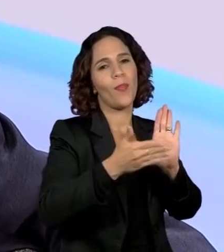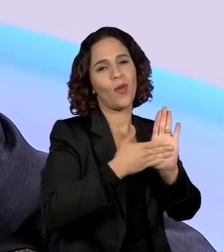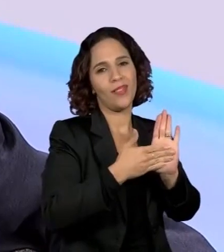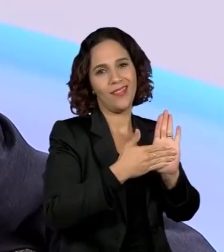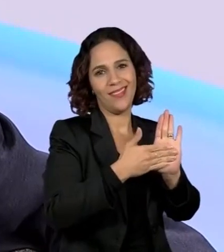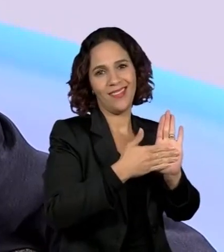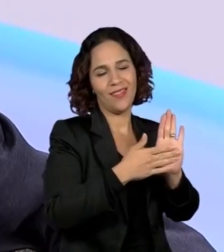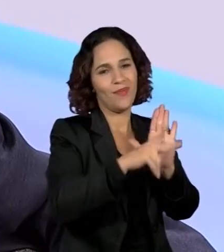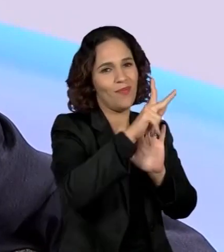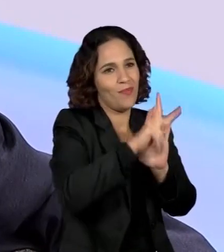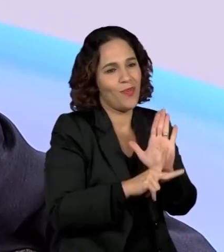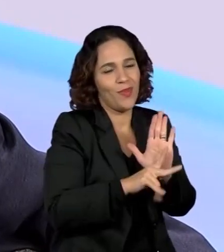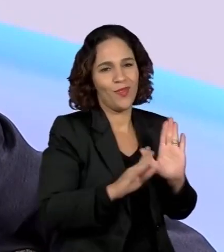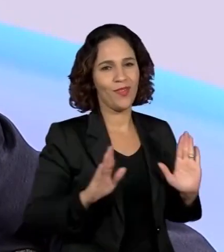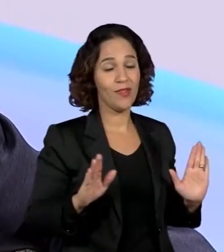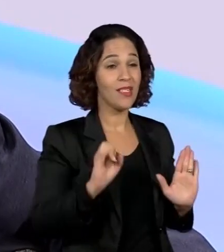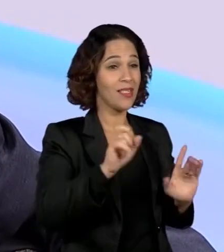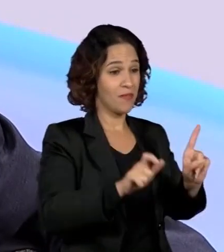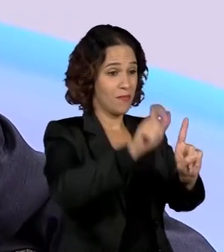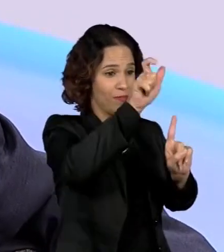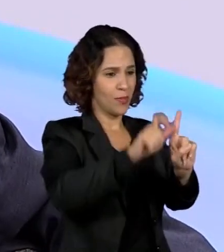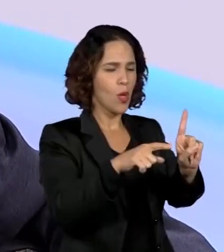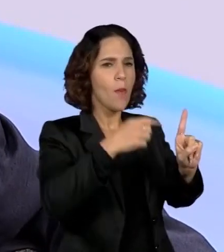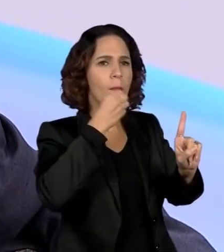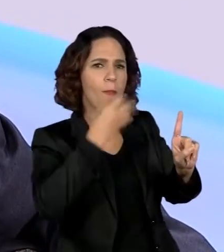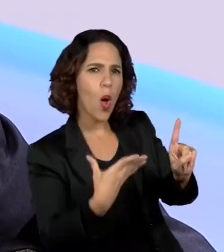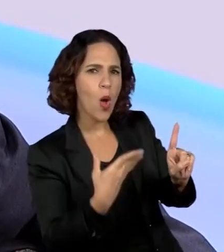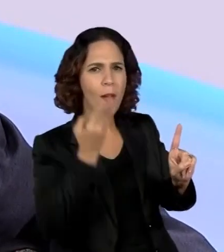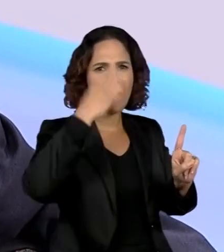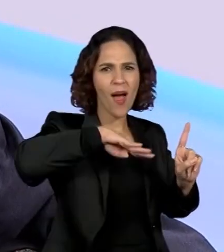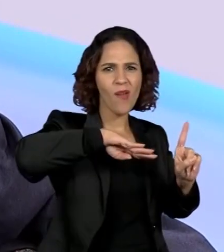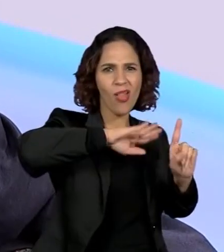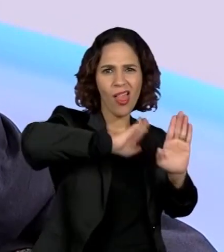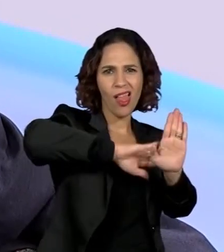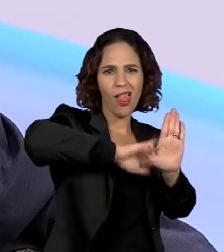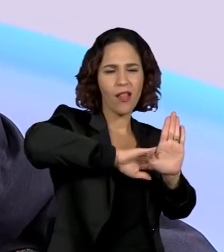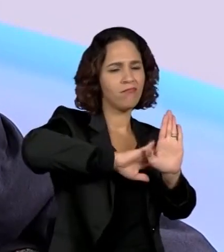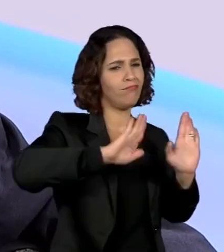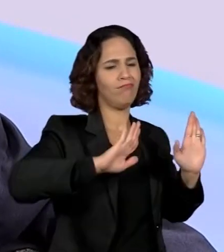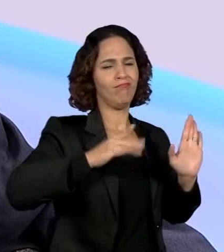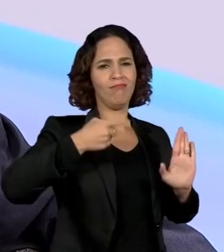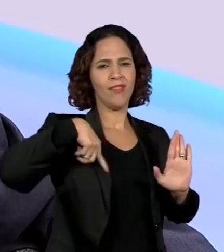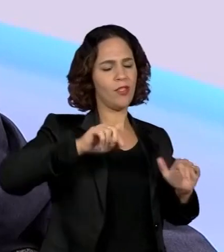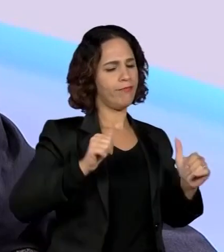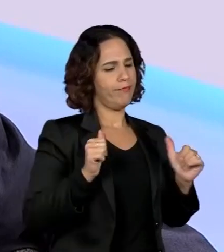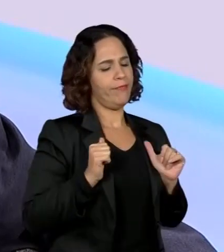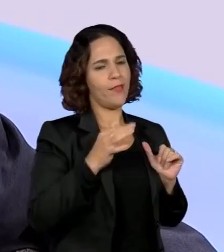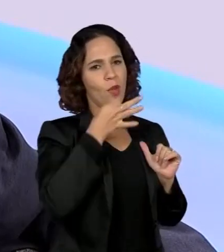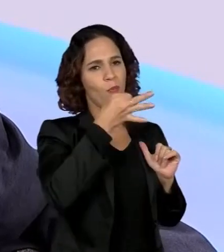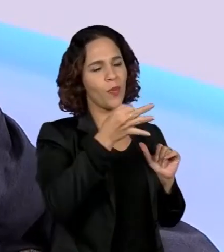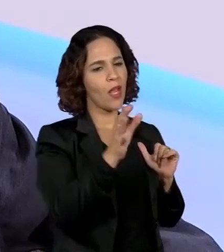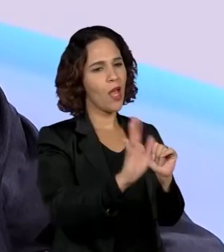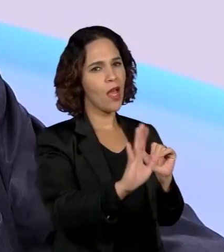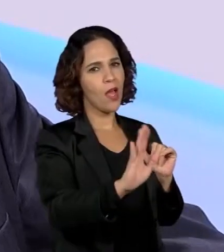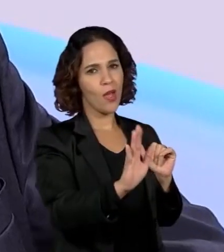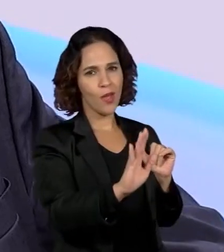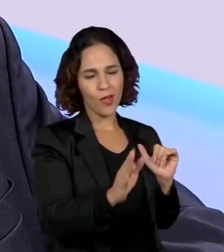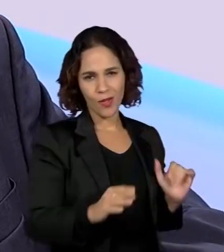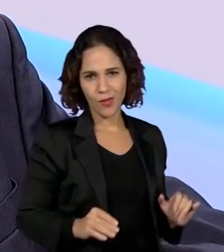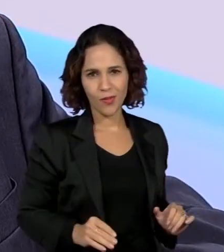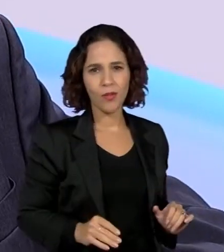se o indivíduo é do bem ou é do mal, não nos cabe opinar sobre isto e você pode